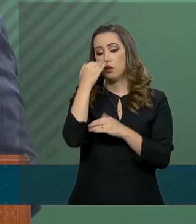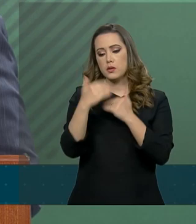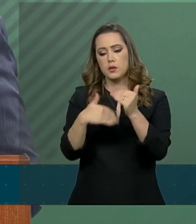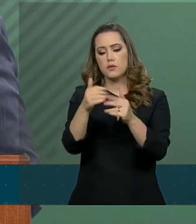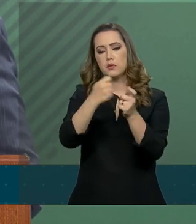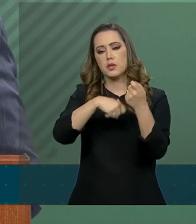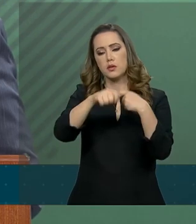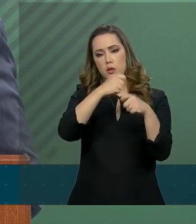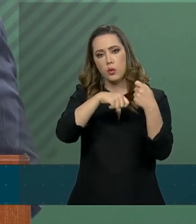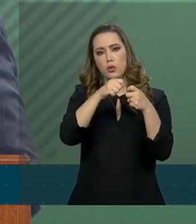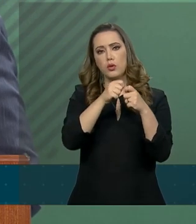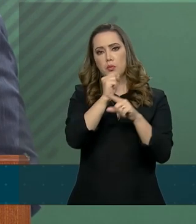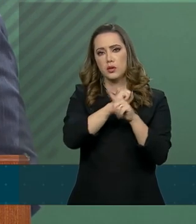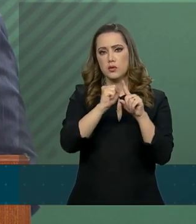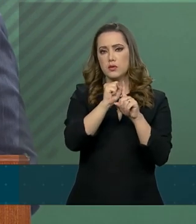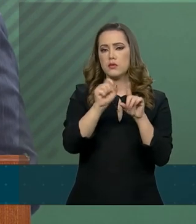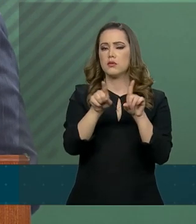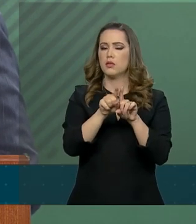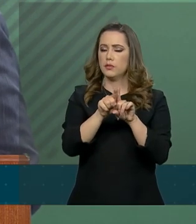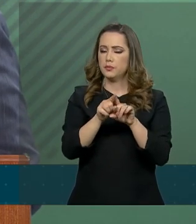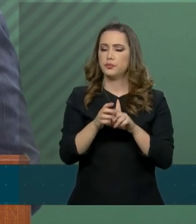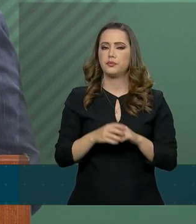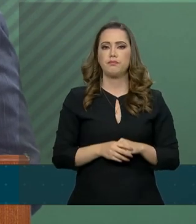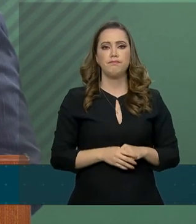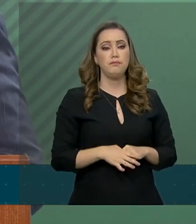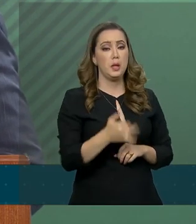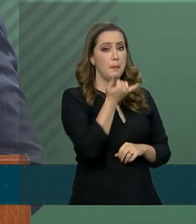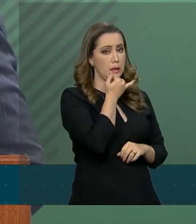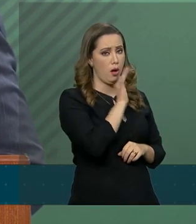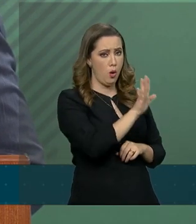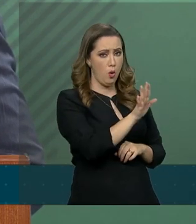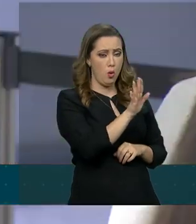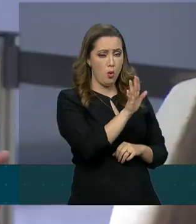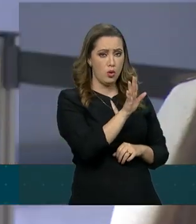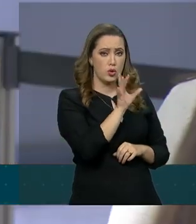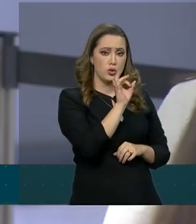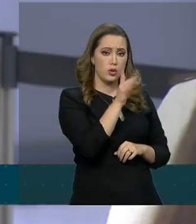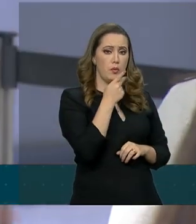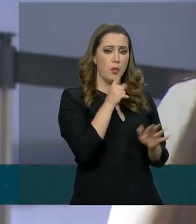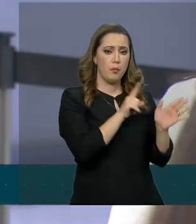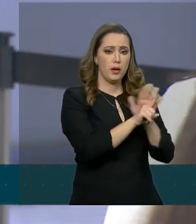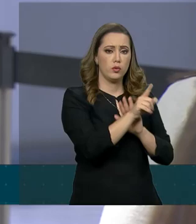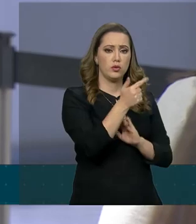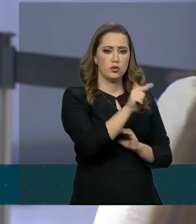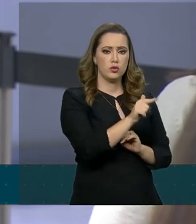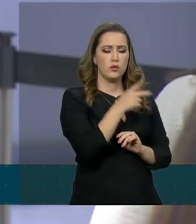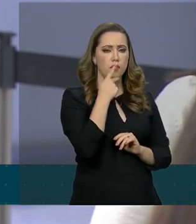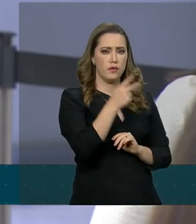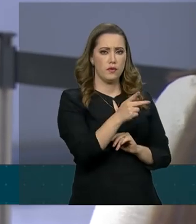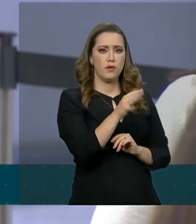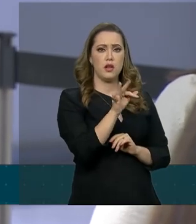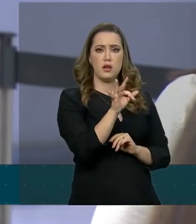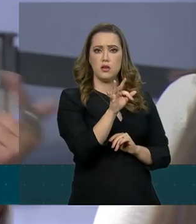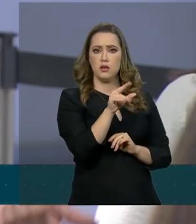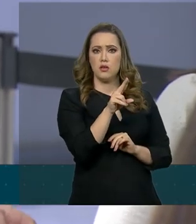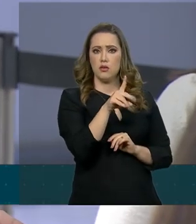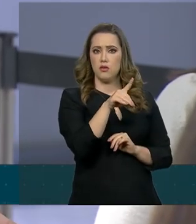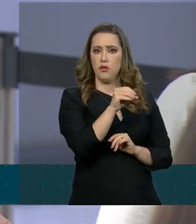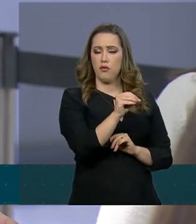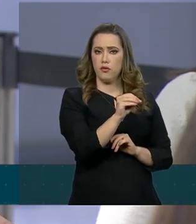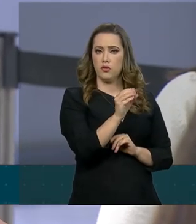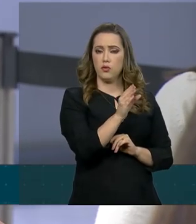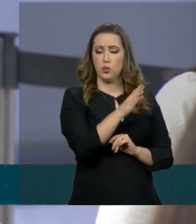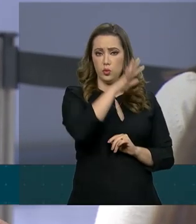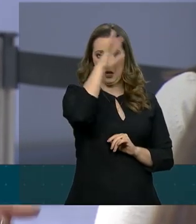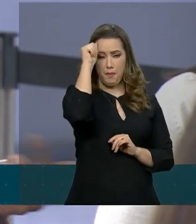sociedade, desenvolvimento social. Desculpa, então, só aproveitando que o senhor está aqui para fazer mais uma pergunta em relação ao fundo da Amazônia, se o